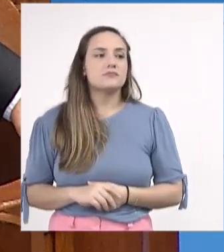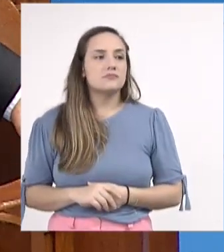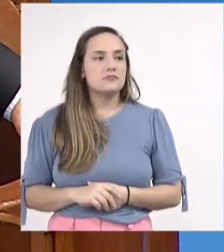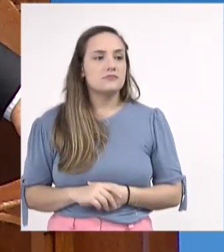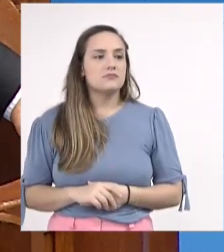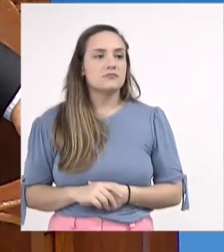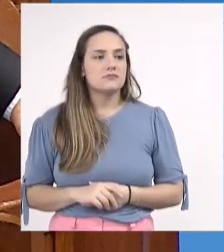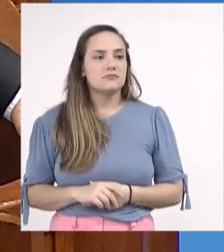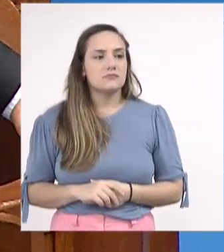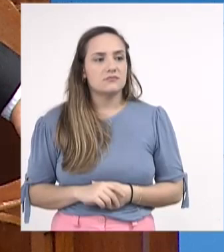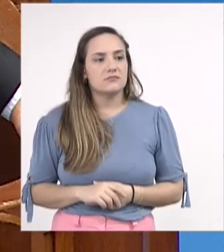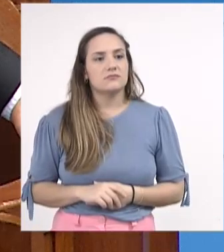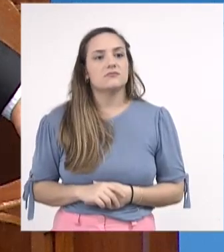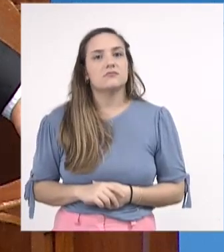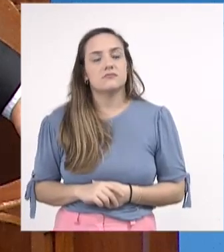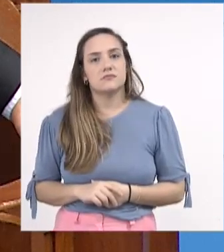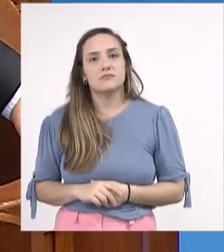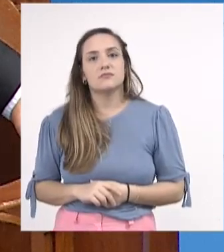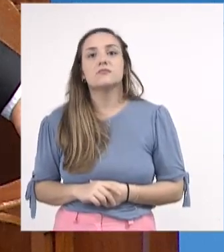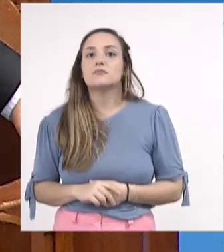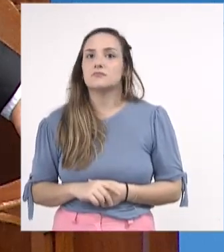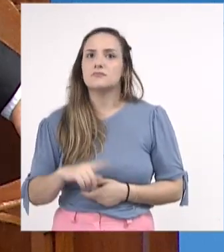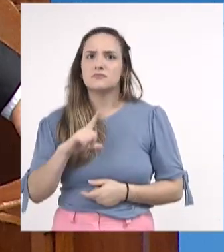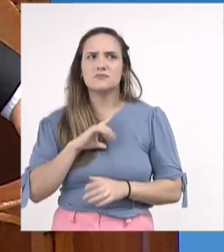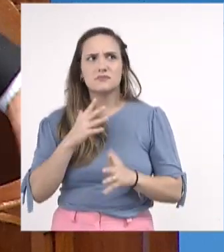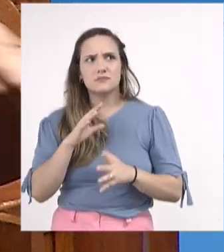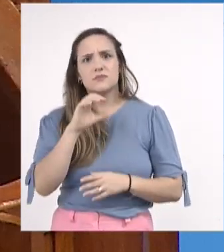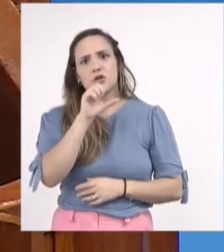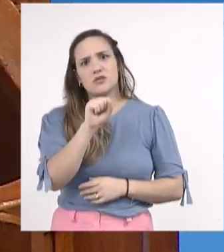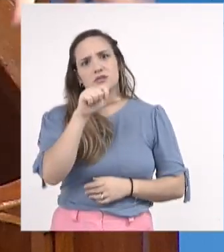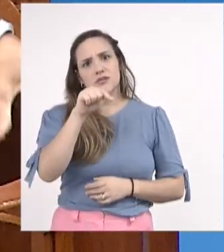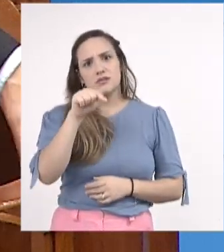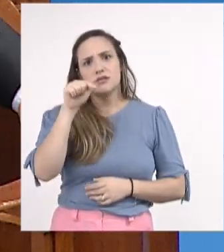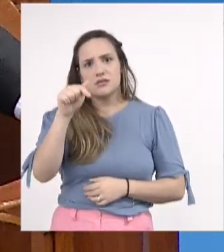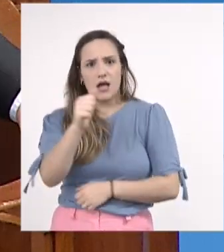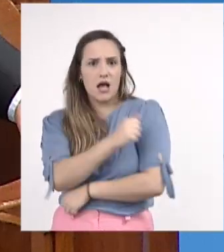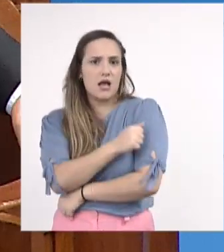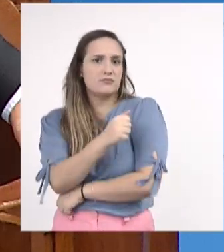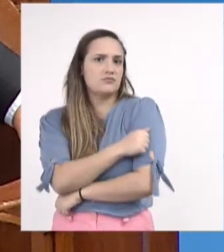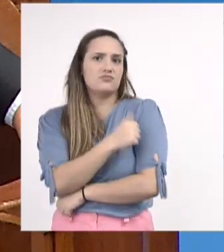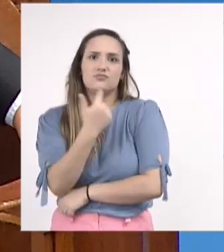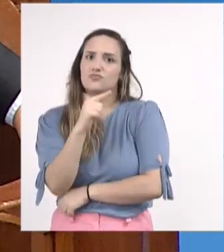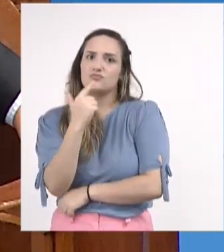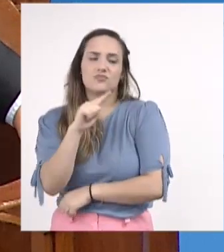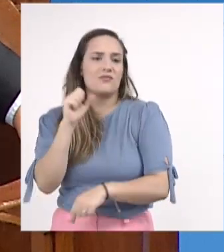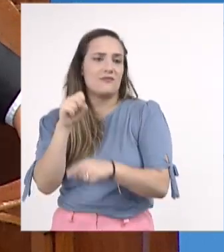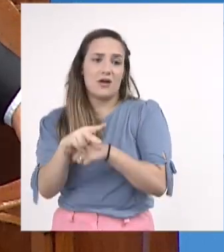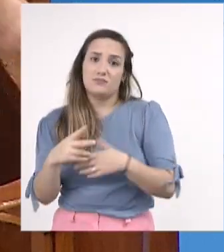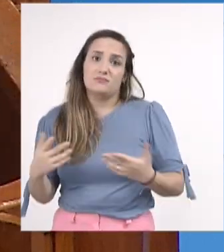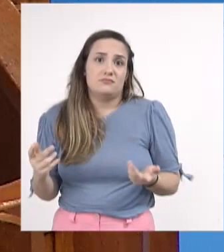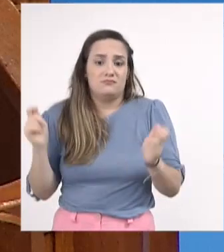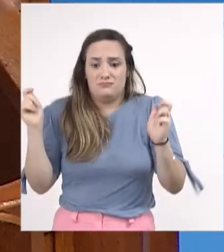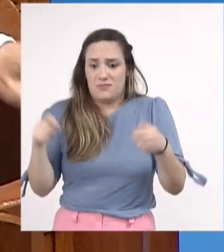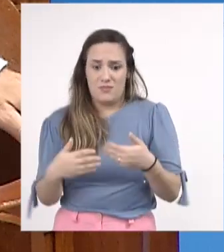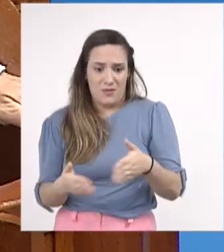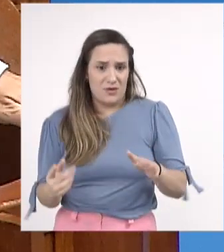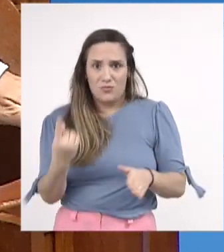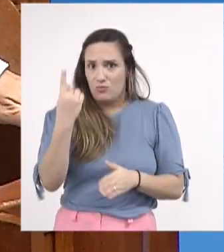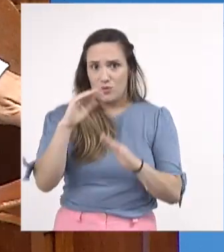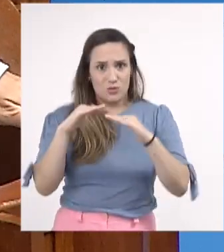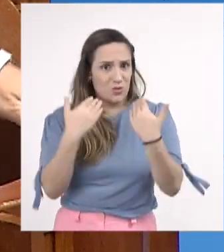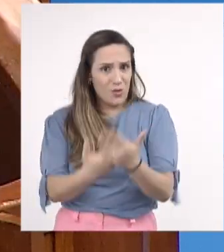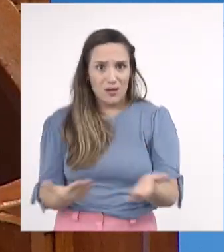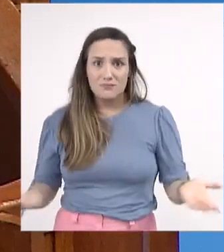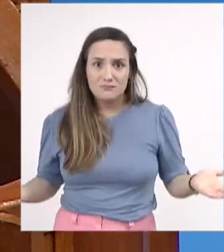877 alunos que estão sem vagas, esse número comportaria uma escola,